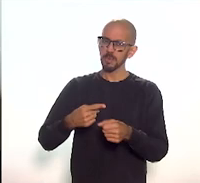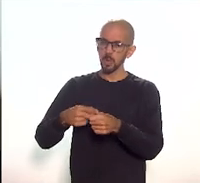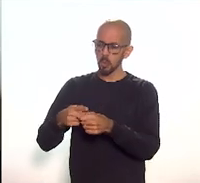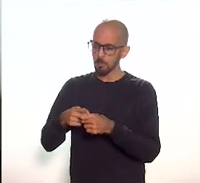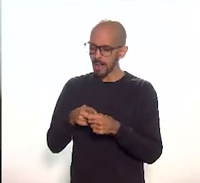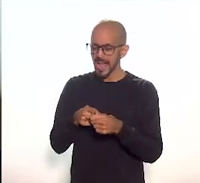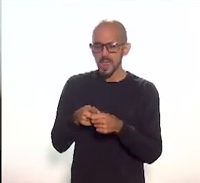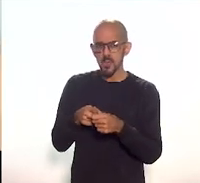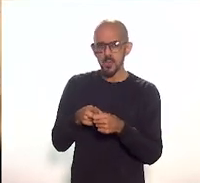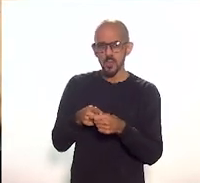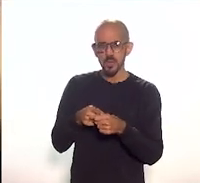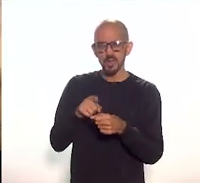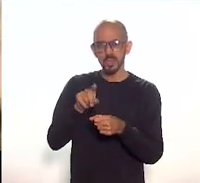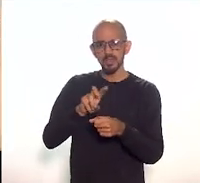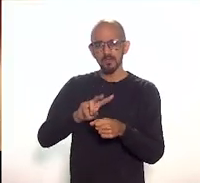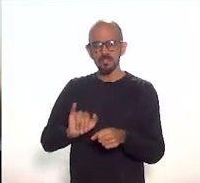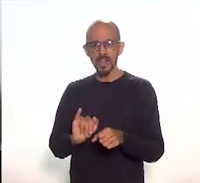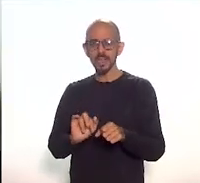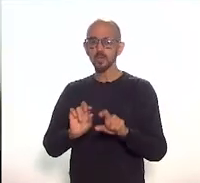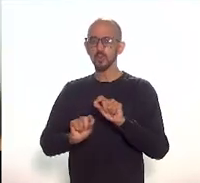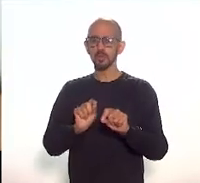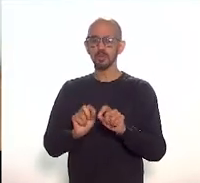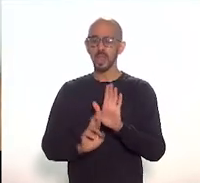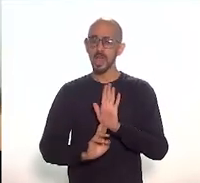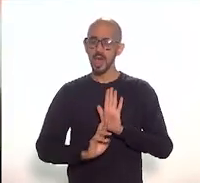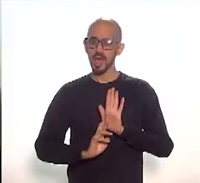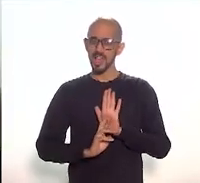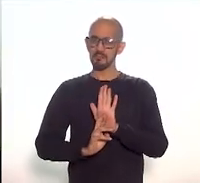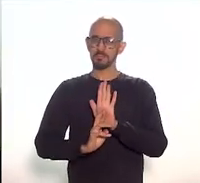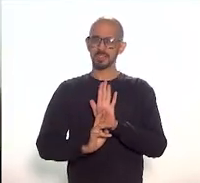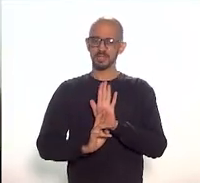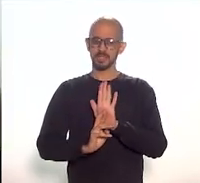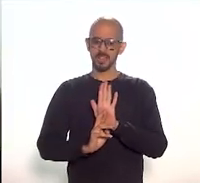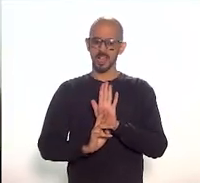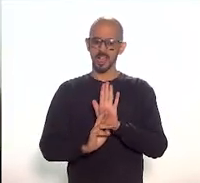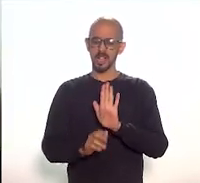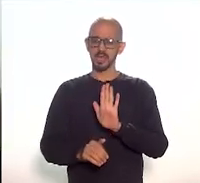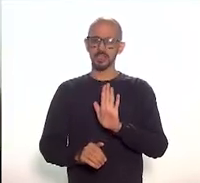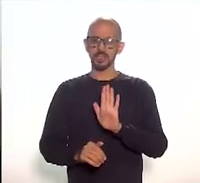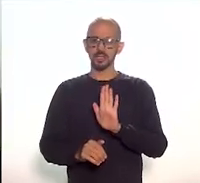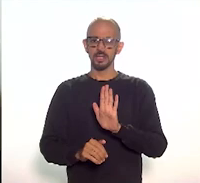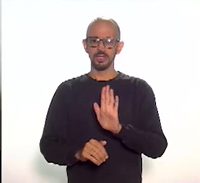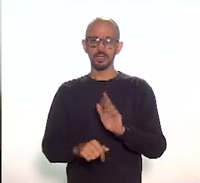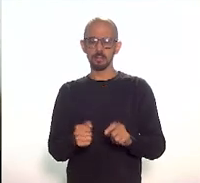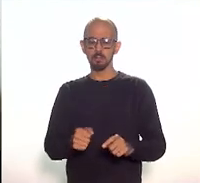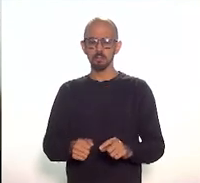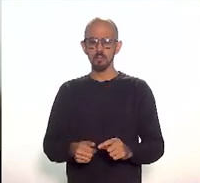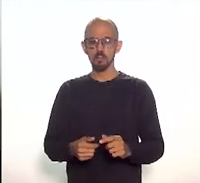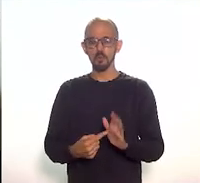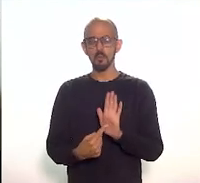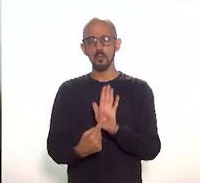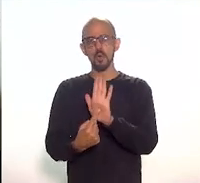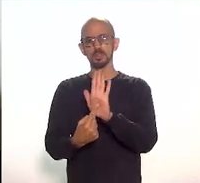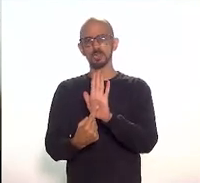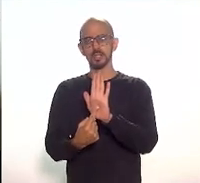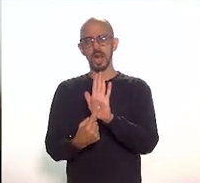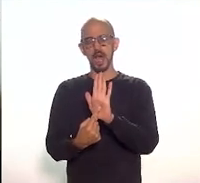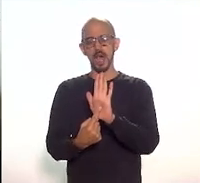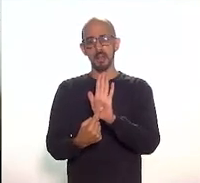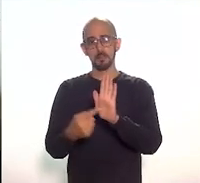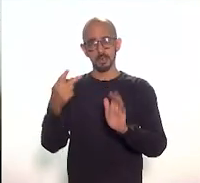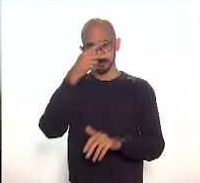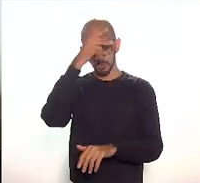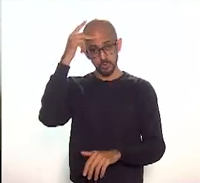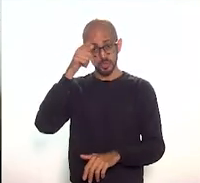representar turismo, muitas pessoas interessadas nas histórias desse